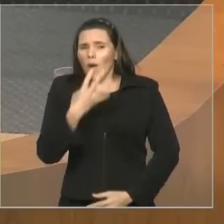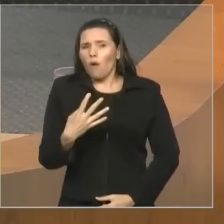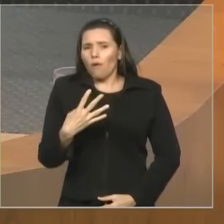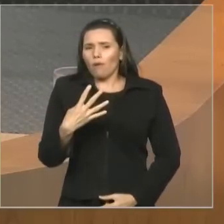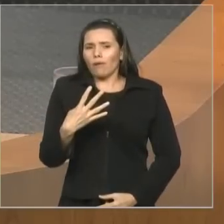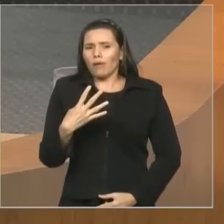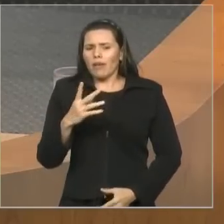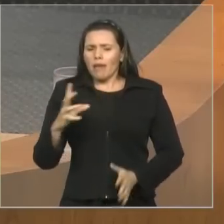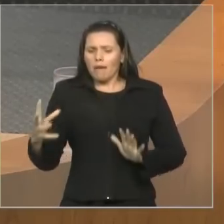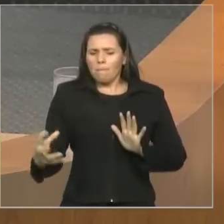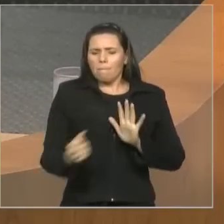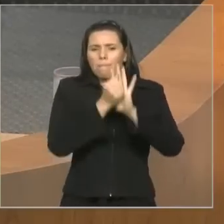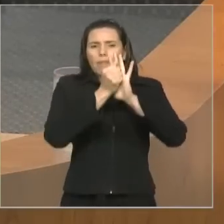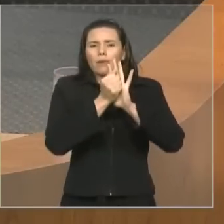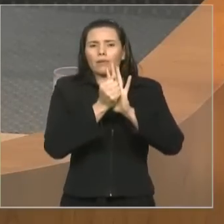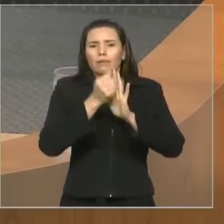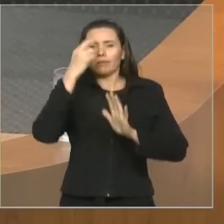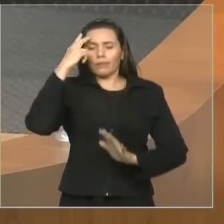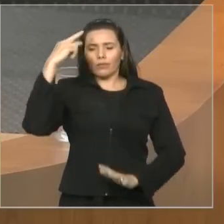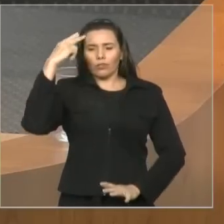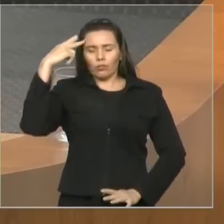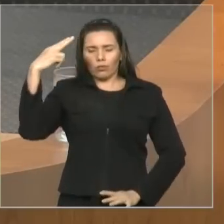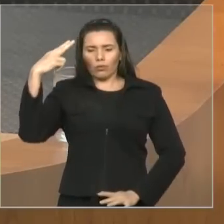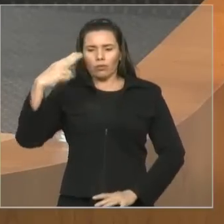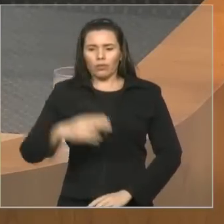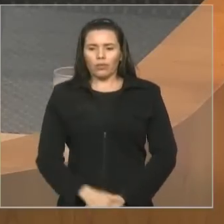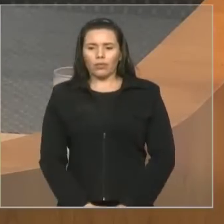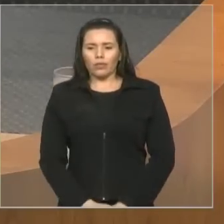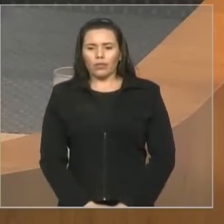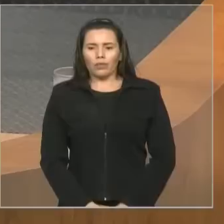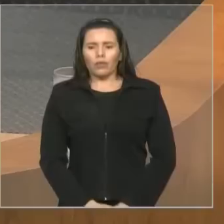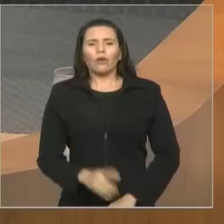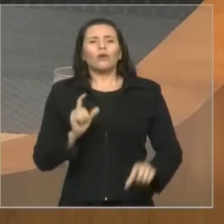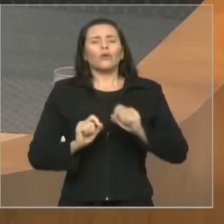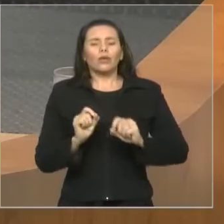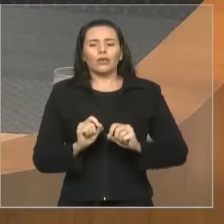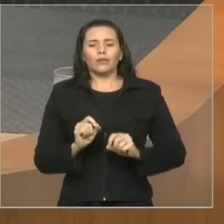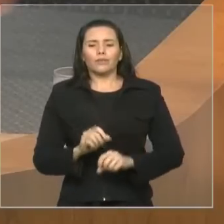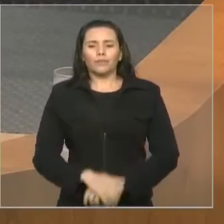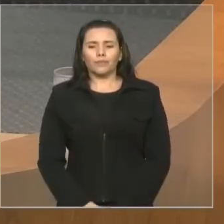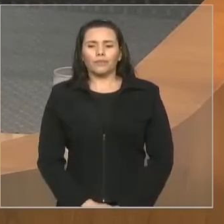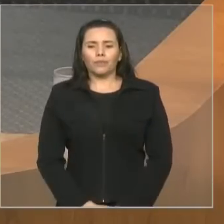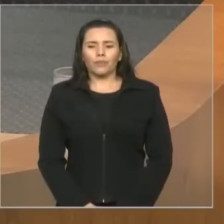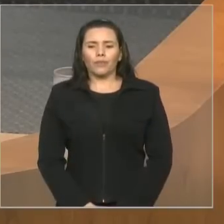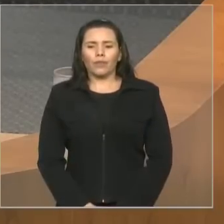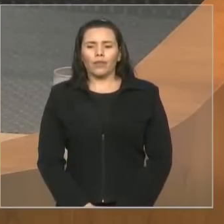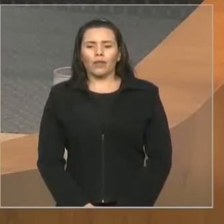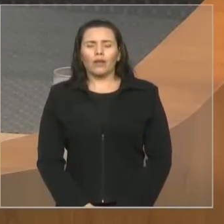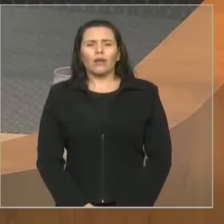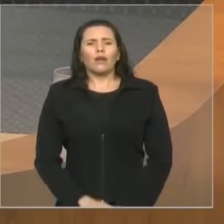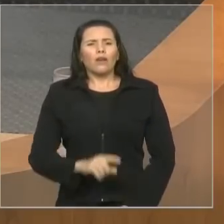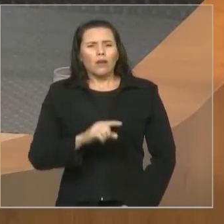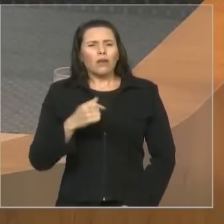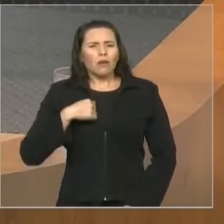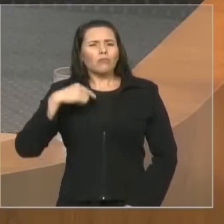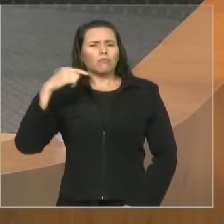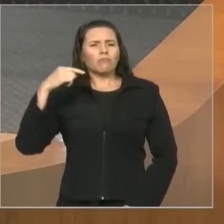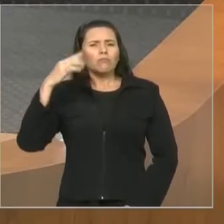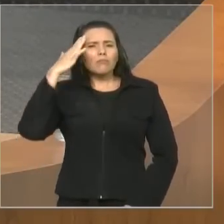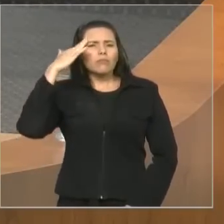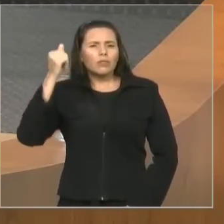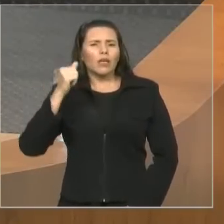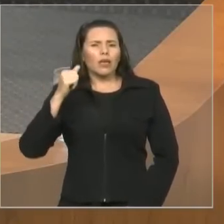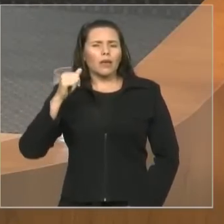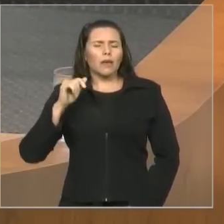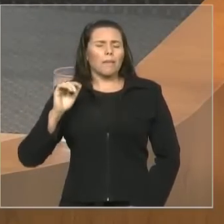propostas. O que eu vejo, o que Cícero quis dizer para a gente, é que lá fora, para poder chegar aqui, promessas foram feitas, alianças